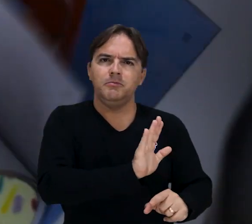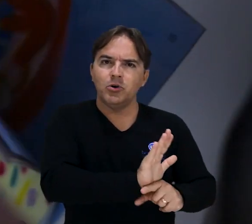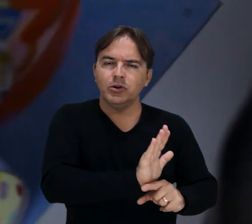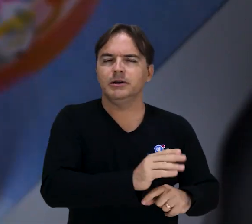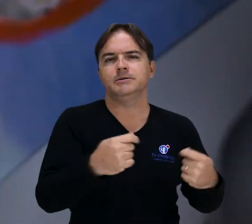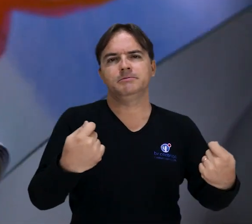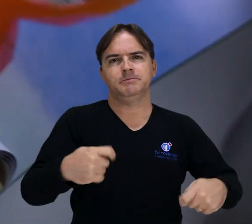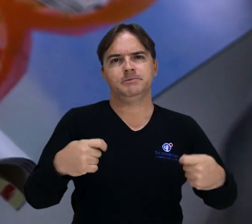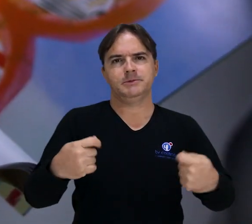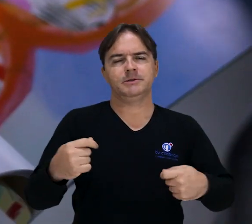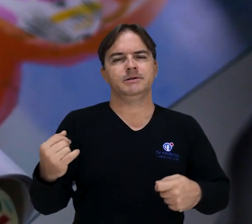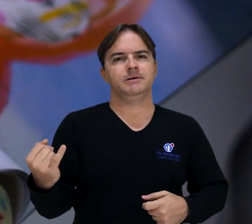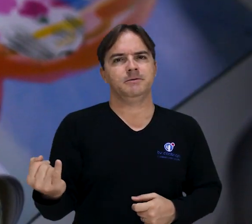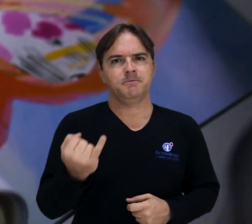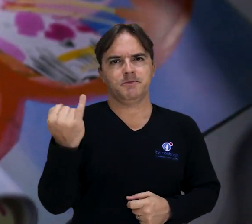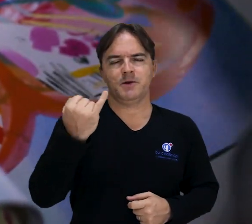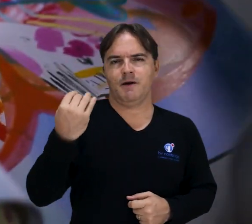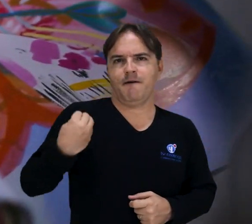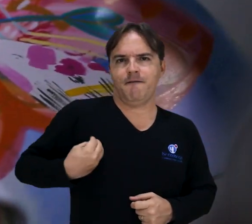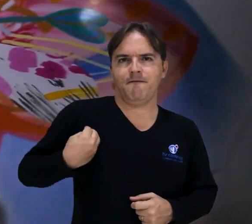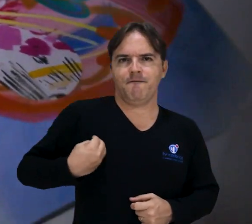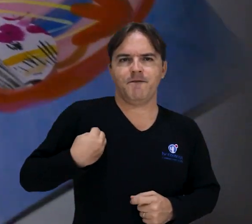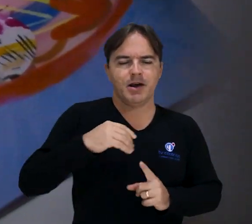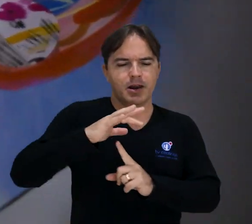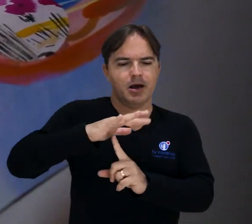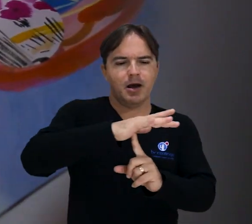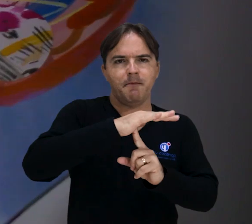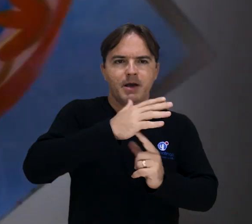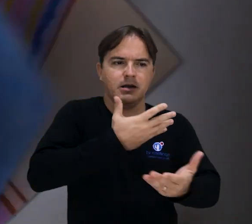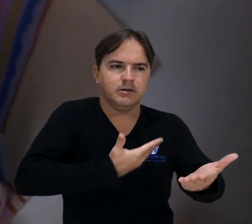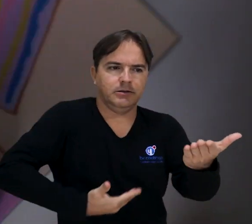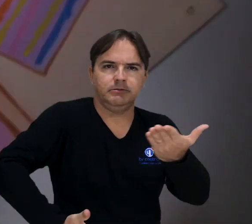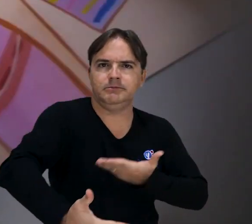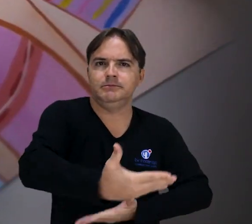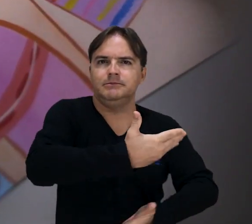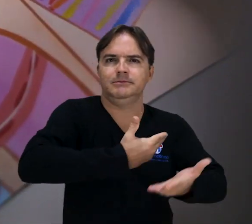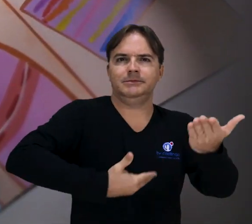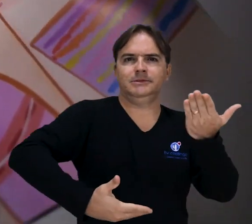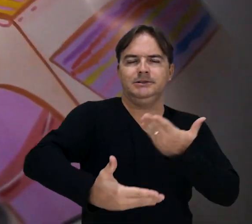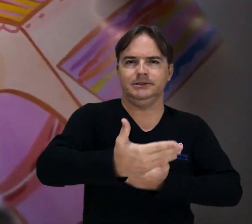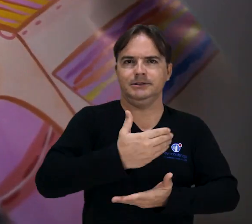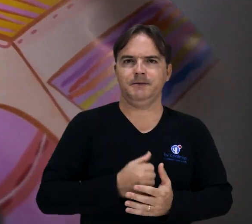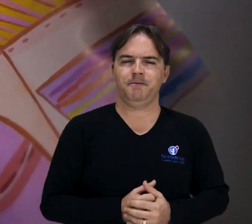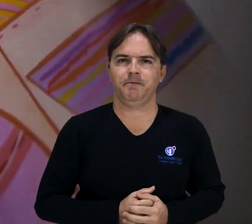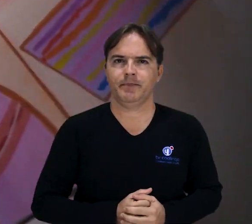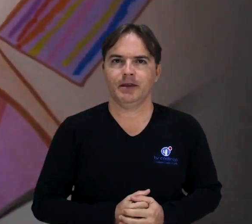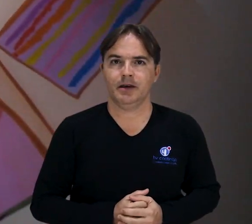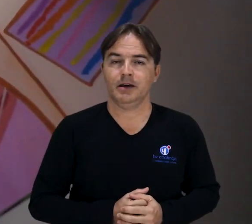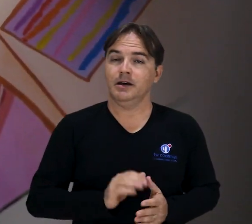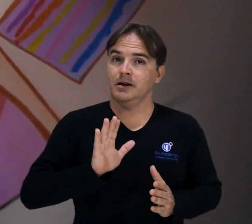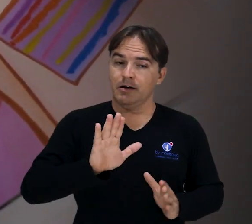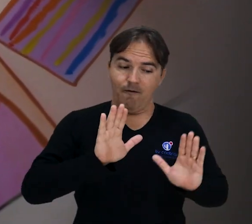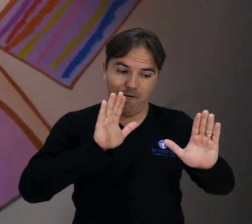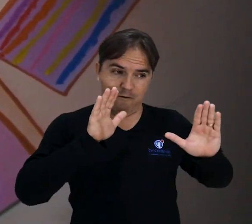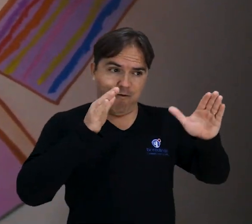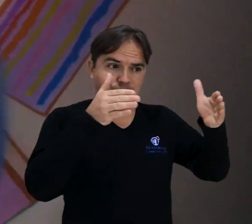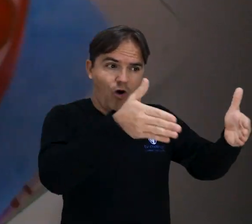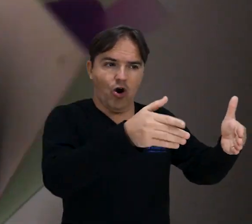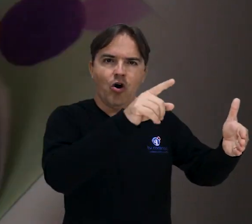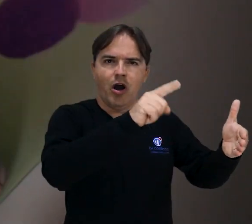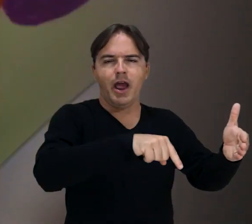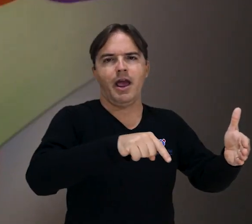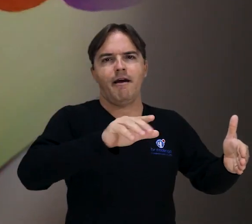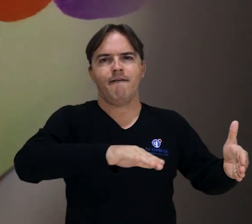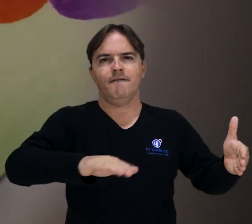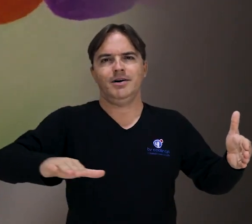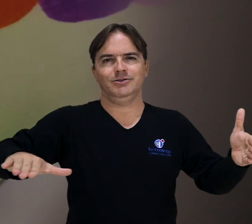questão, com a relação da vida com o meio ambiente, da vida com o outro. Ele é voltado para o público infantil. O livro